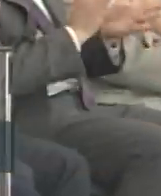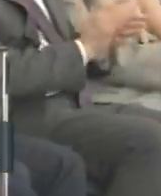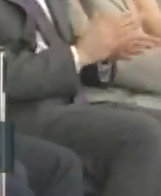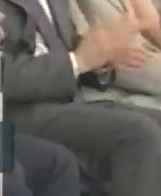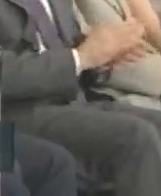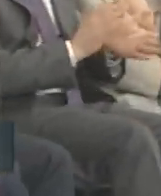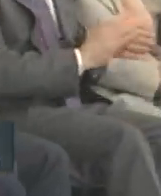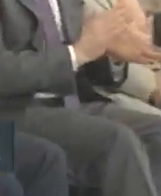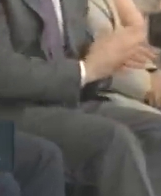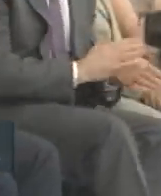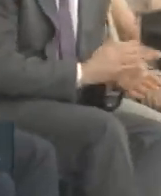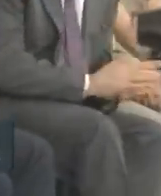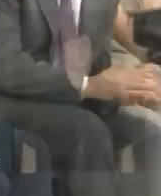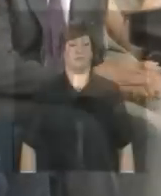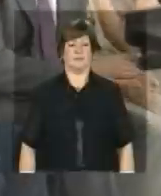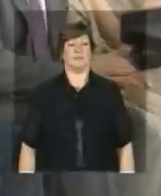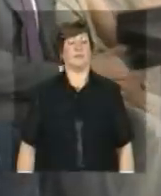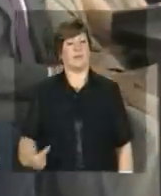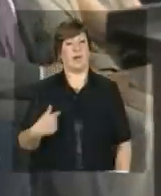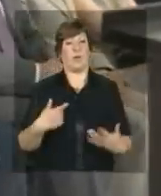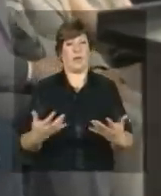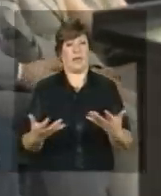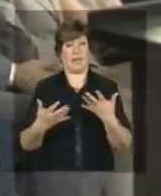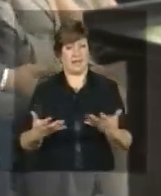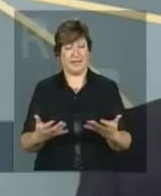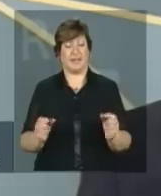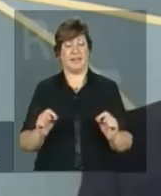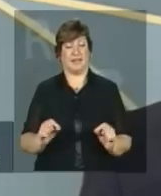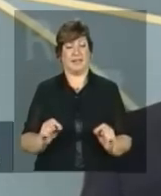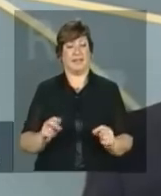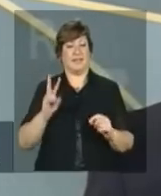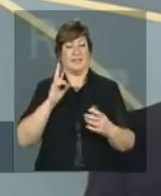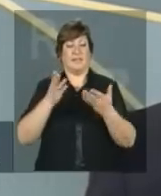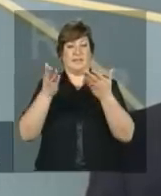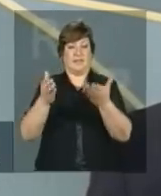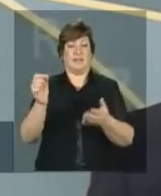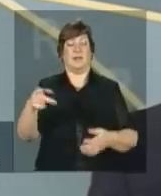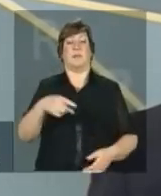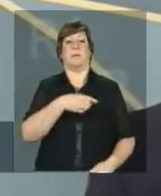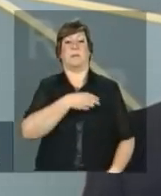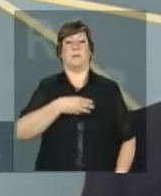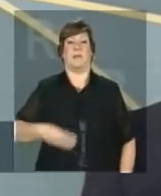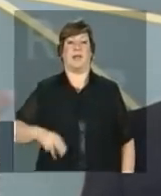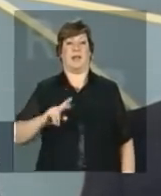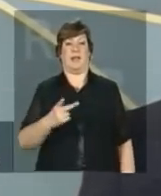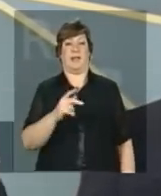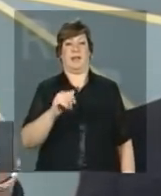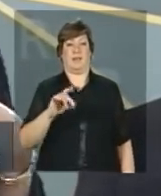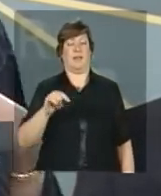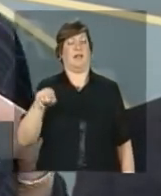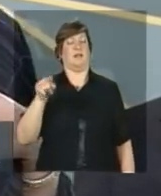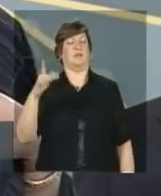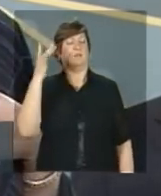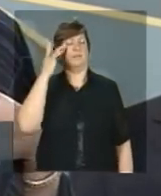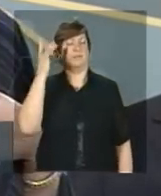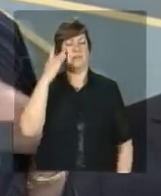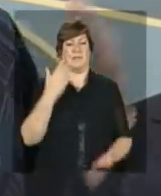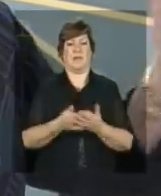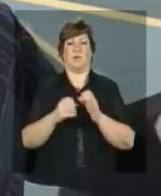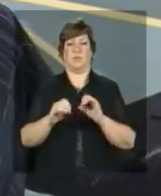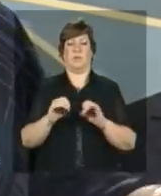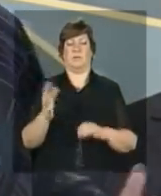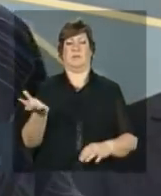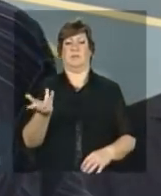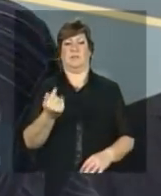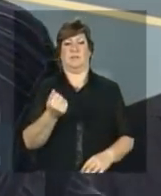eu queria reconhecer no Fernando Haddad um grande ministro da educação não apenas porque